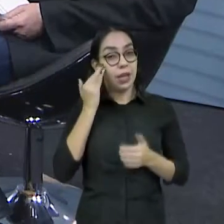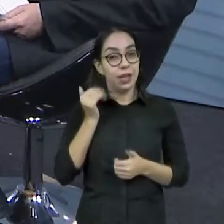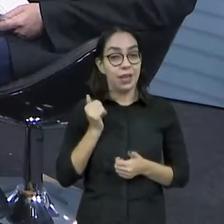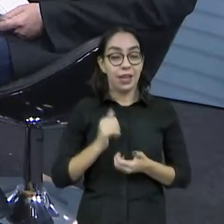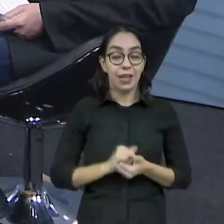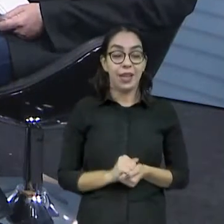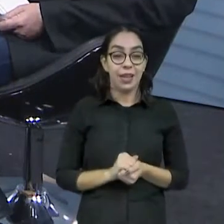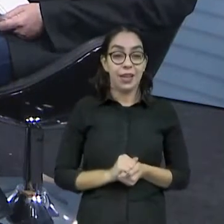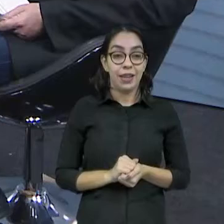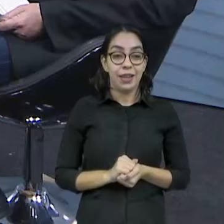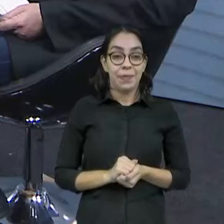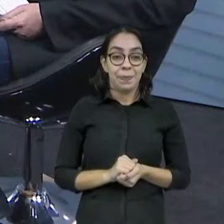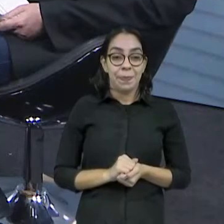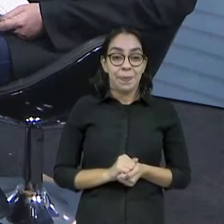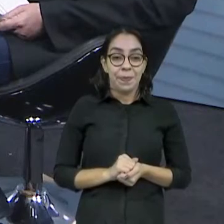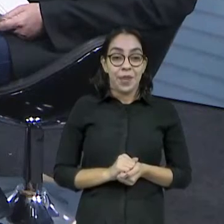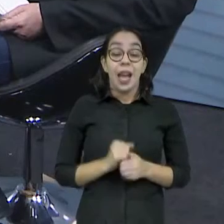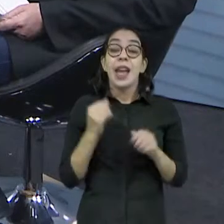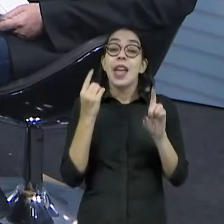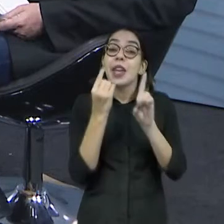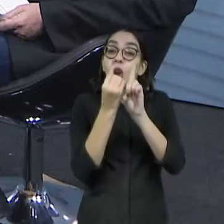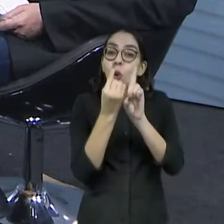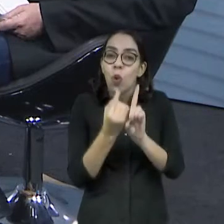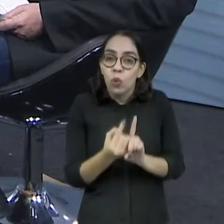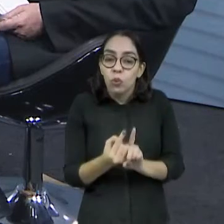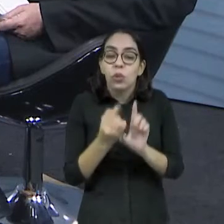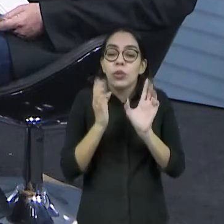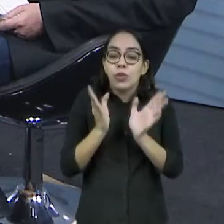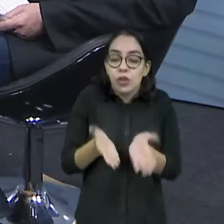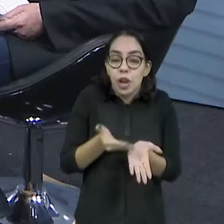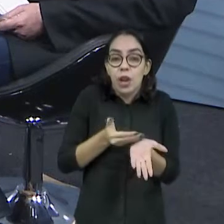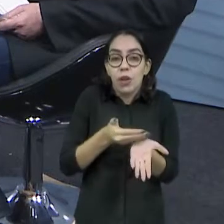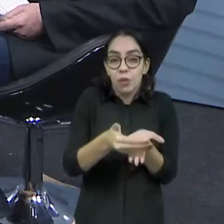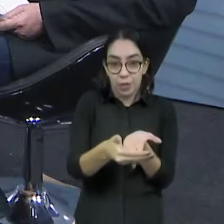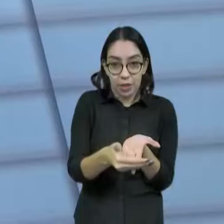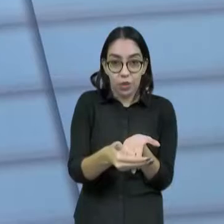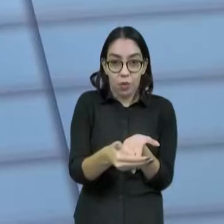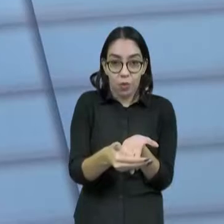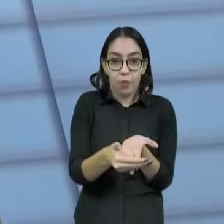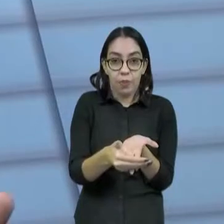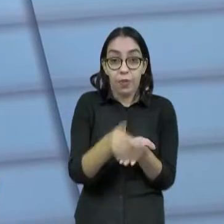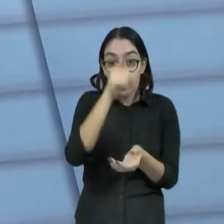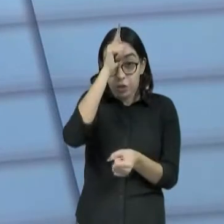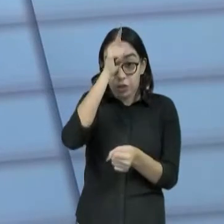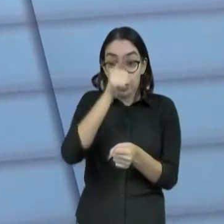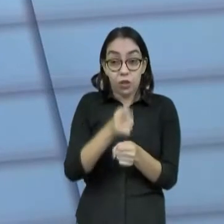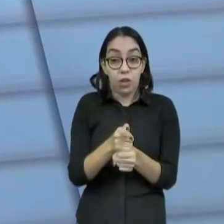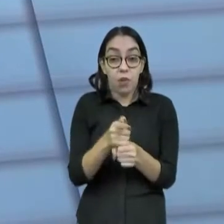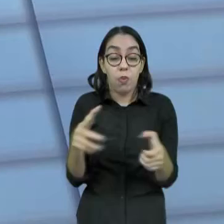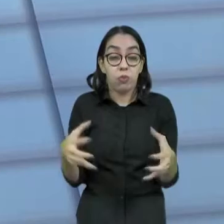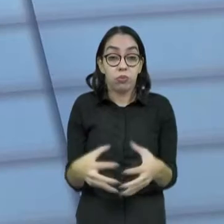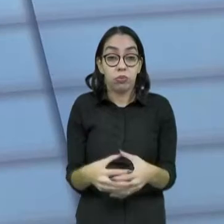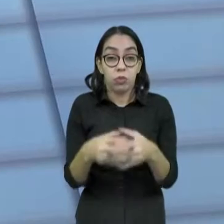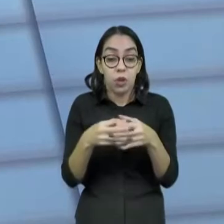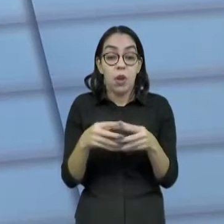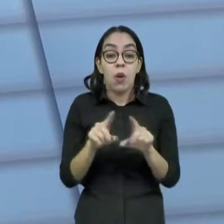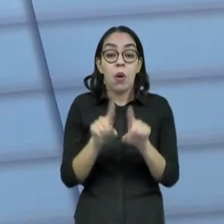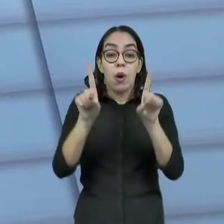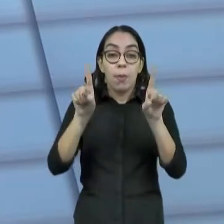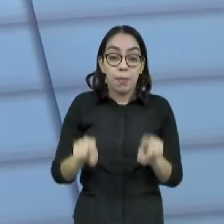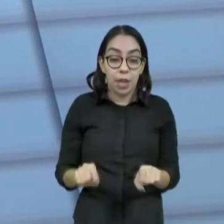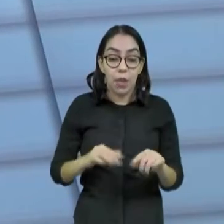começou, os encontros já iniciaram, né? Nosso próximo encontro de núcleo gestor é exatamente pela criação do plano de ação